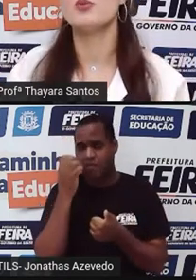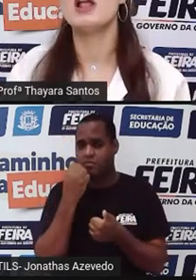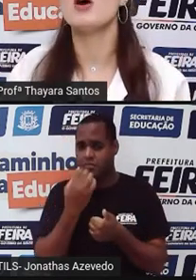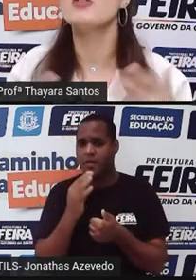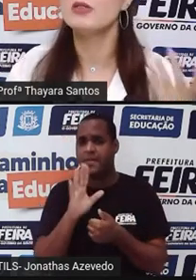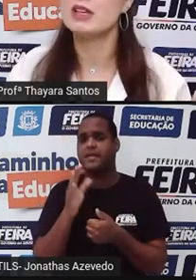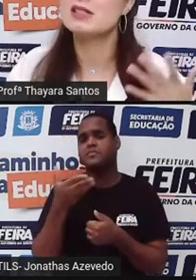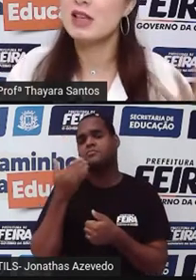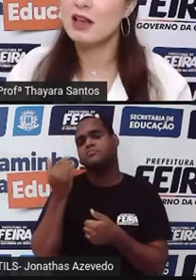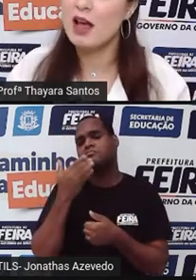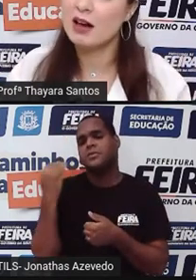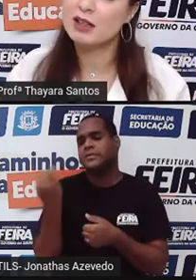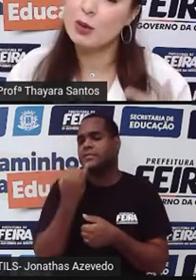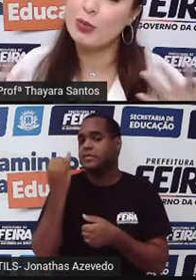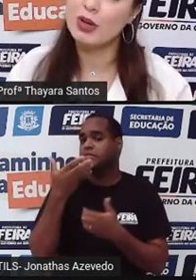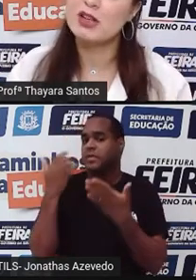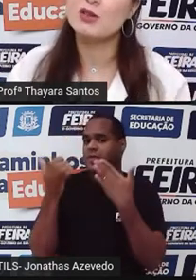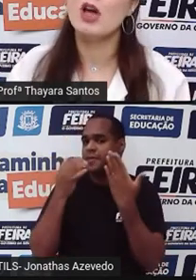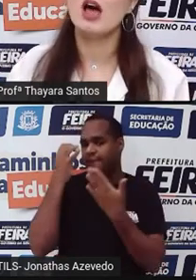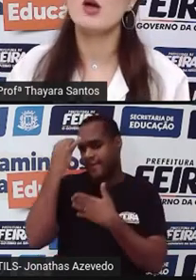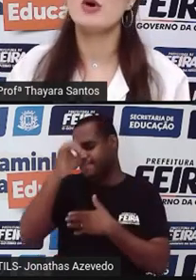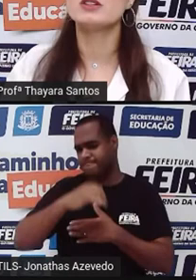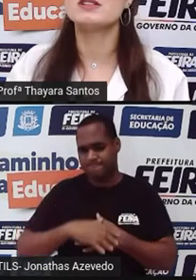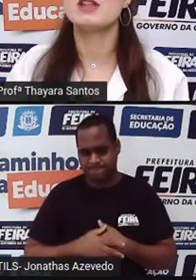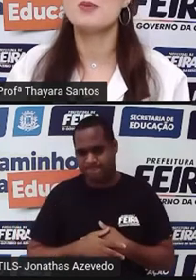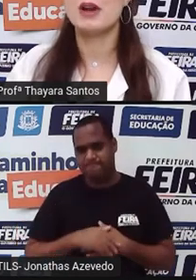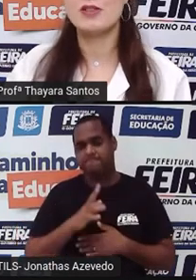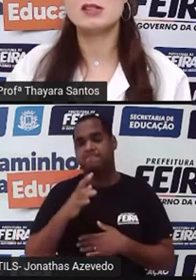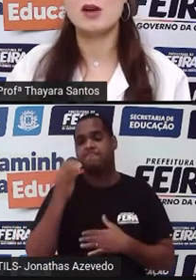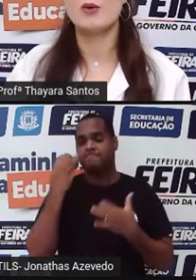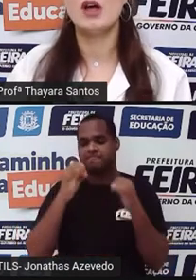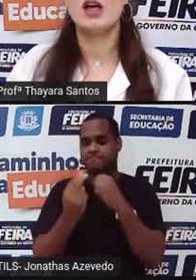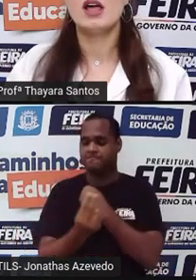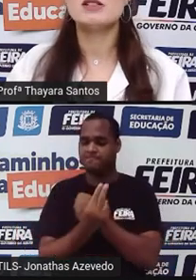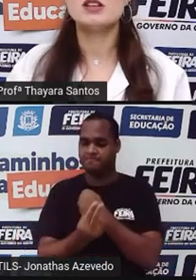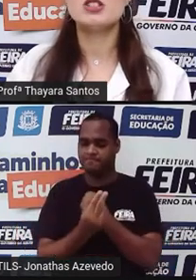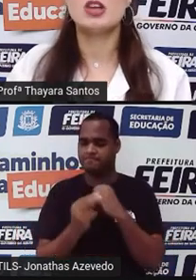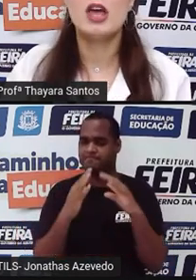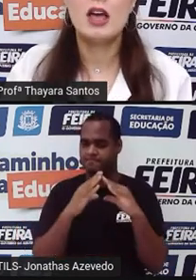é muito melhor viver sem ela. Então, por isso, a importância da prevenção.